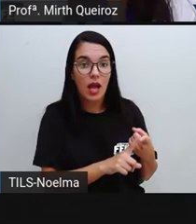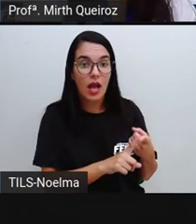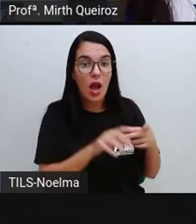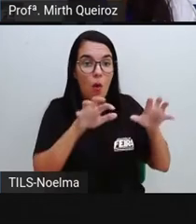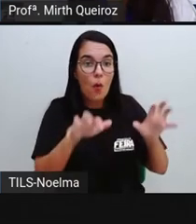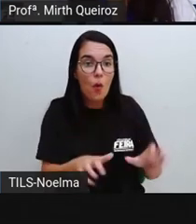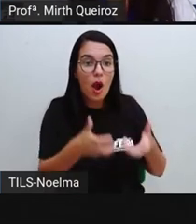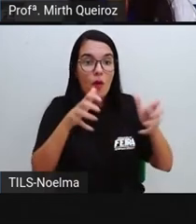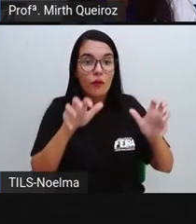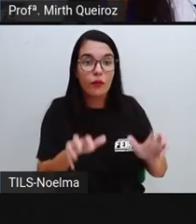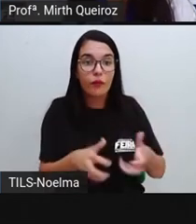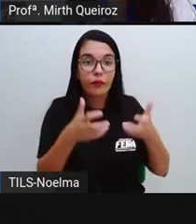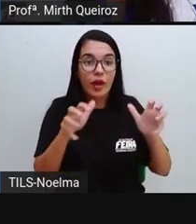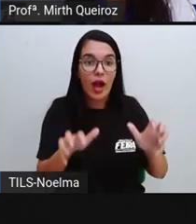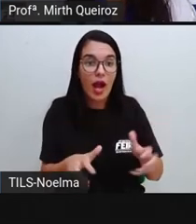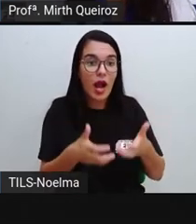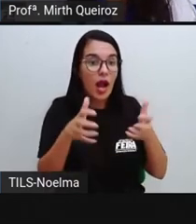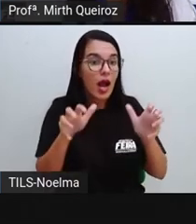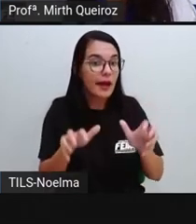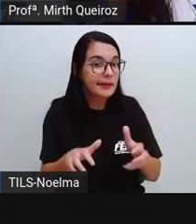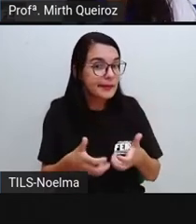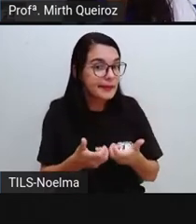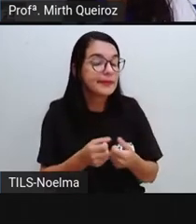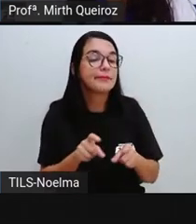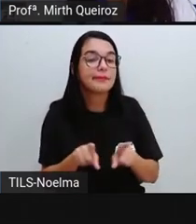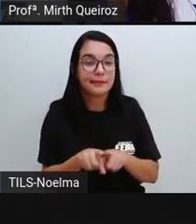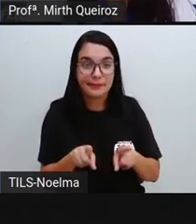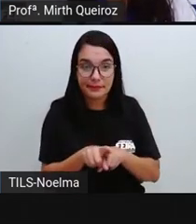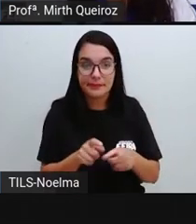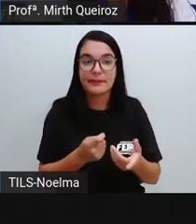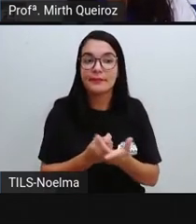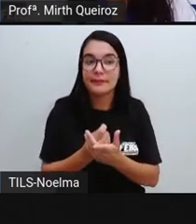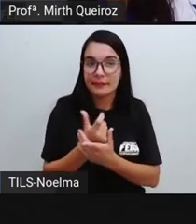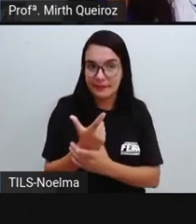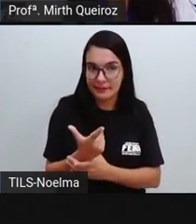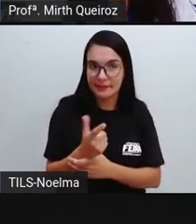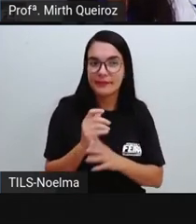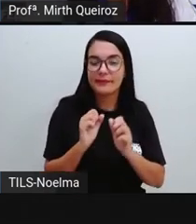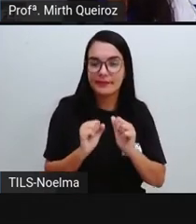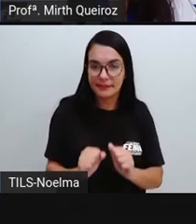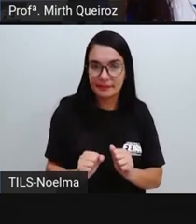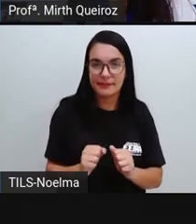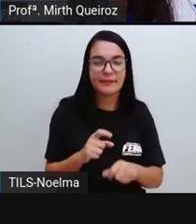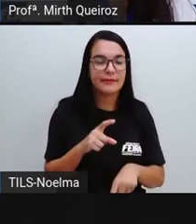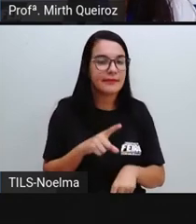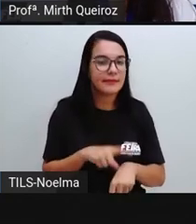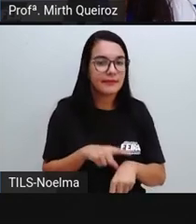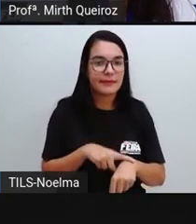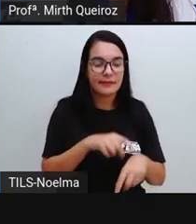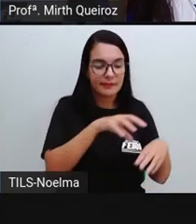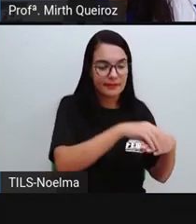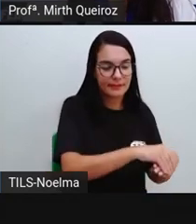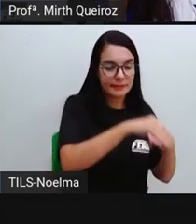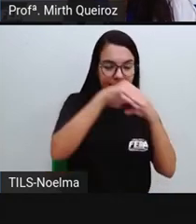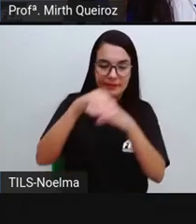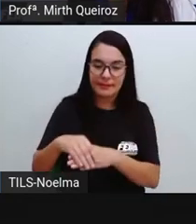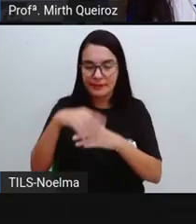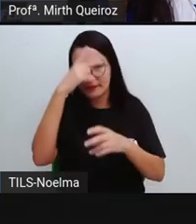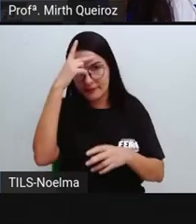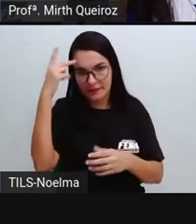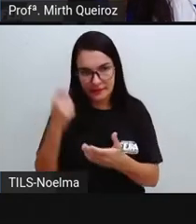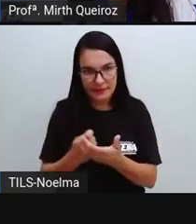o alface, né? O couve que pode ser vendido em modo in natura, naturalmente. E